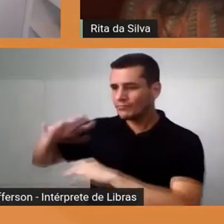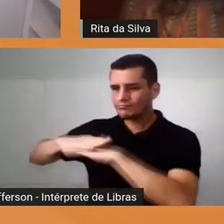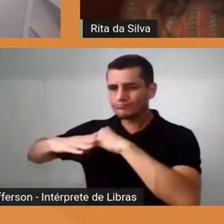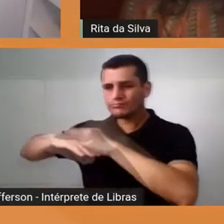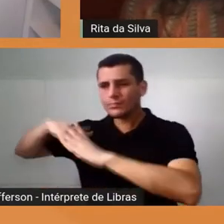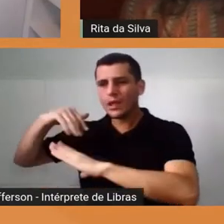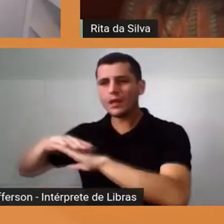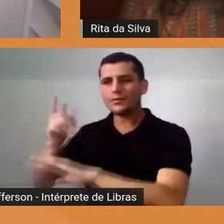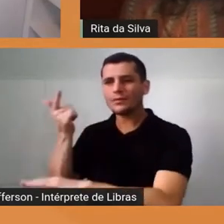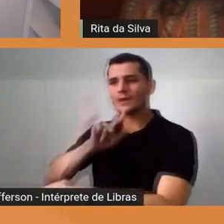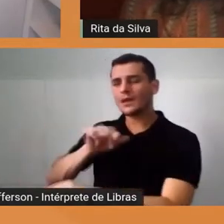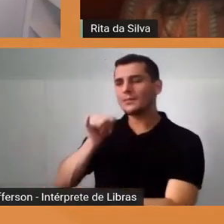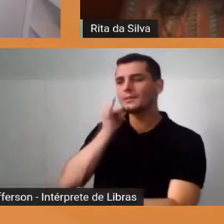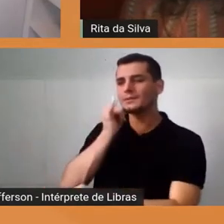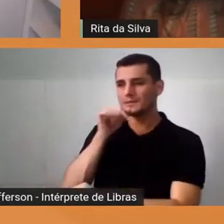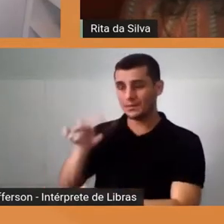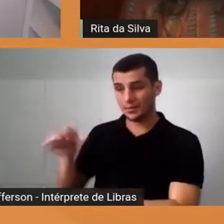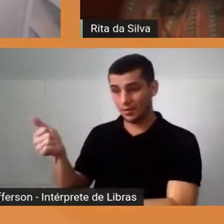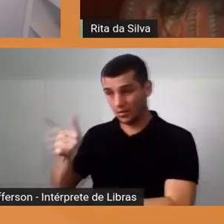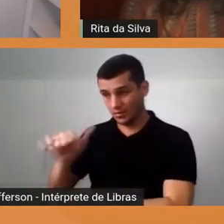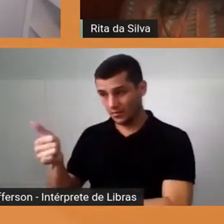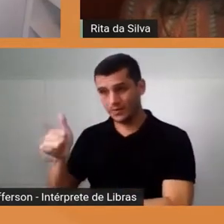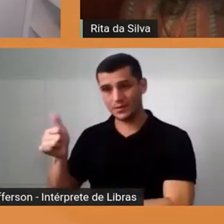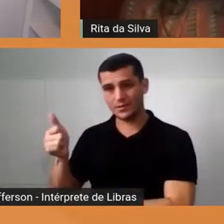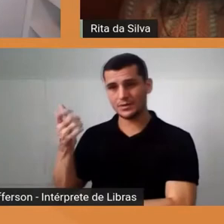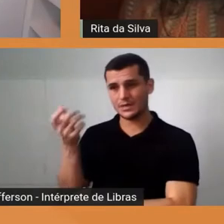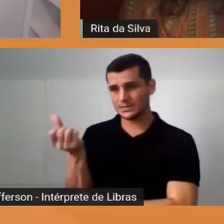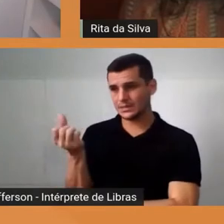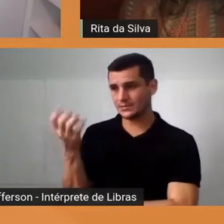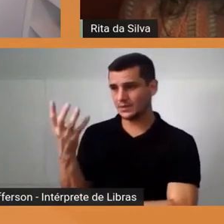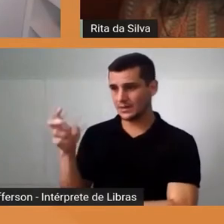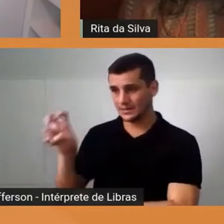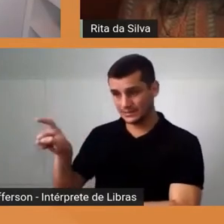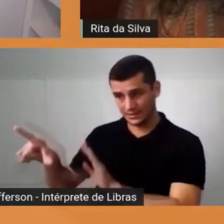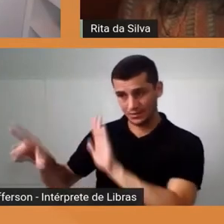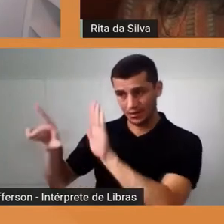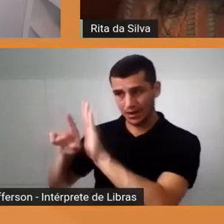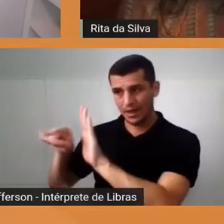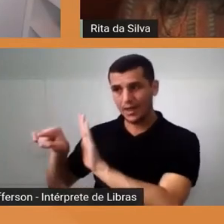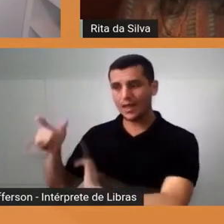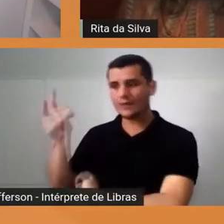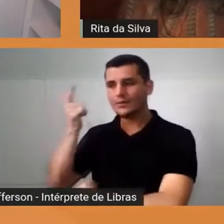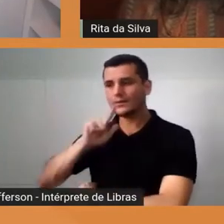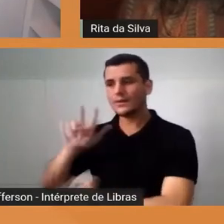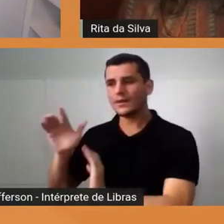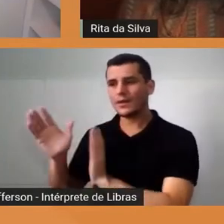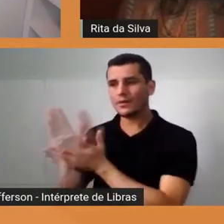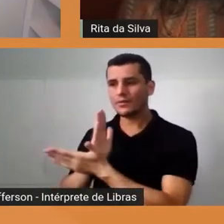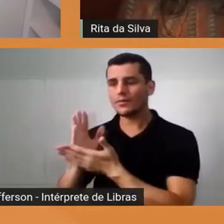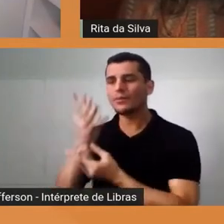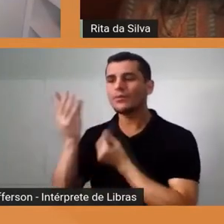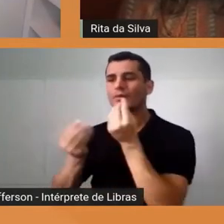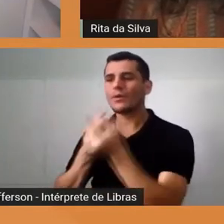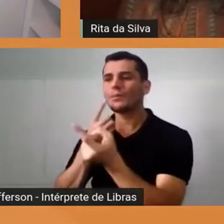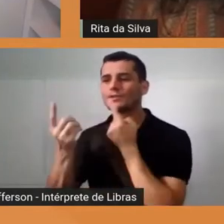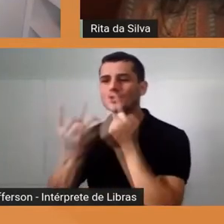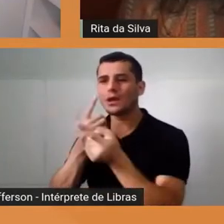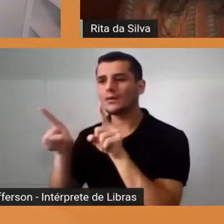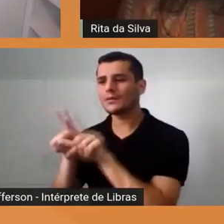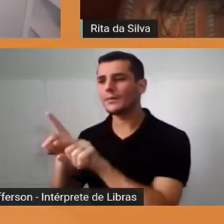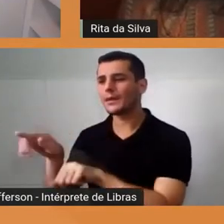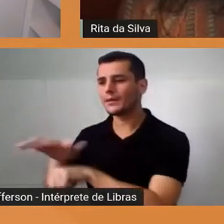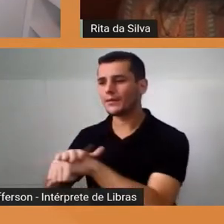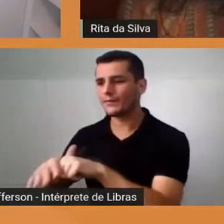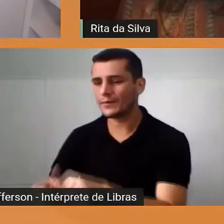.645. O circuito aqui, ele está sendo um parceiro. Trazer para um diálogo, para uma roda de conversa,